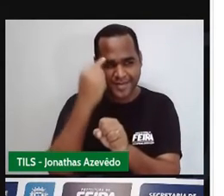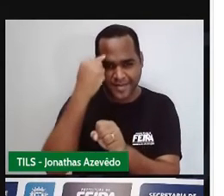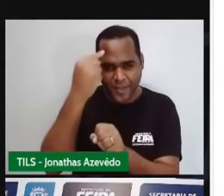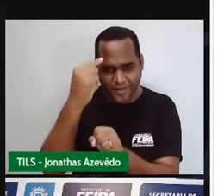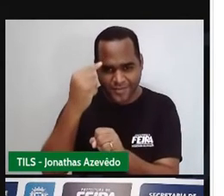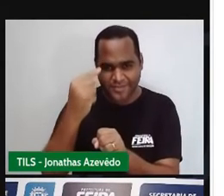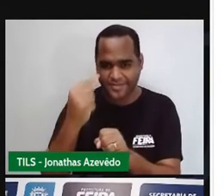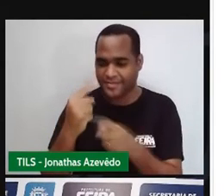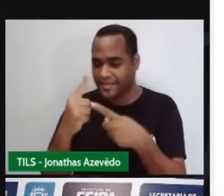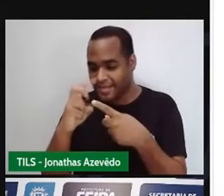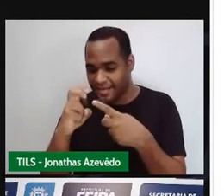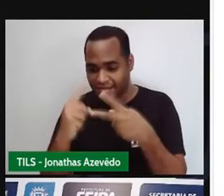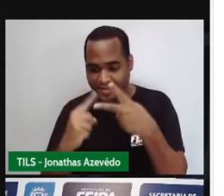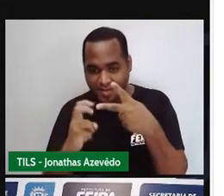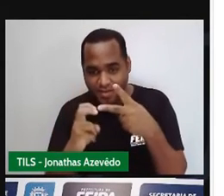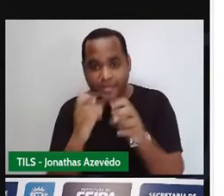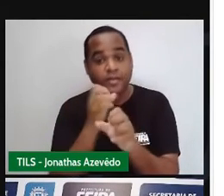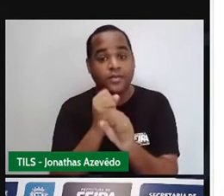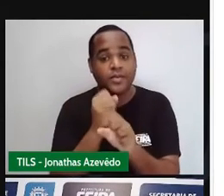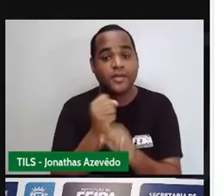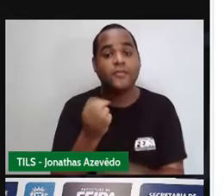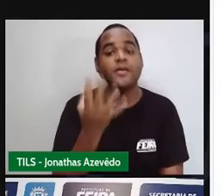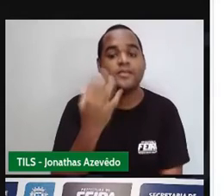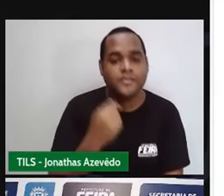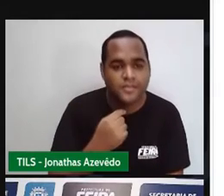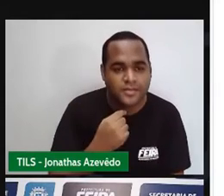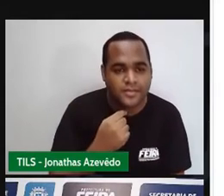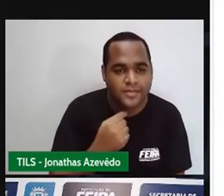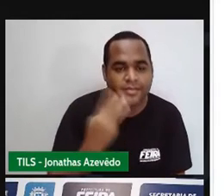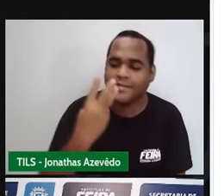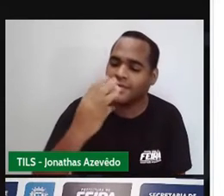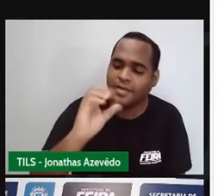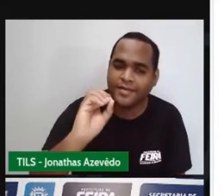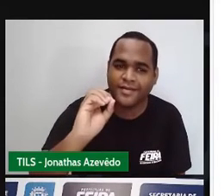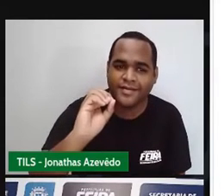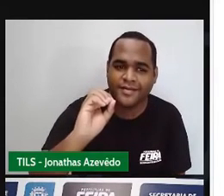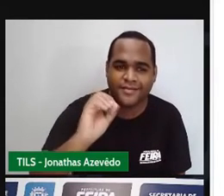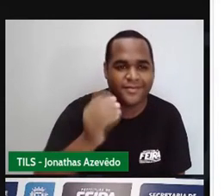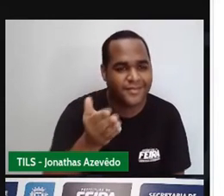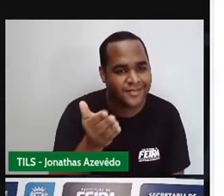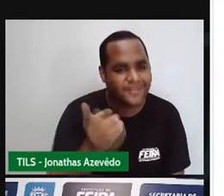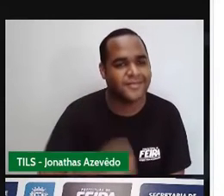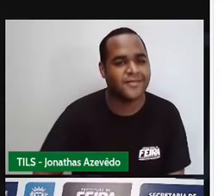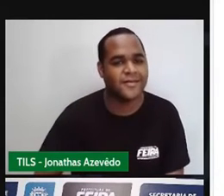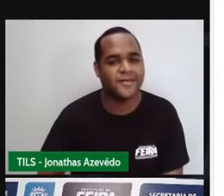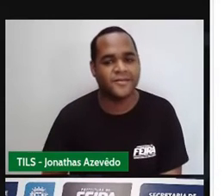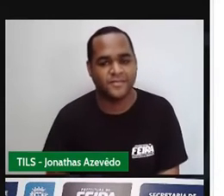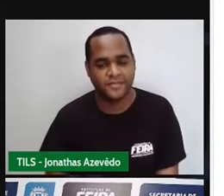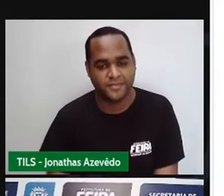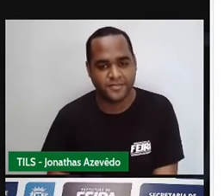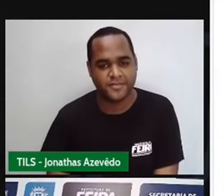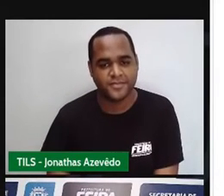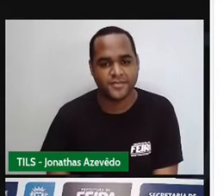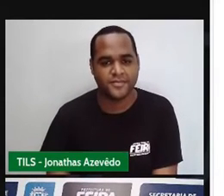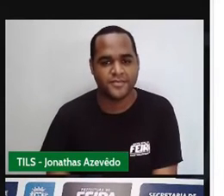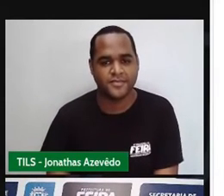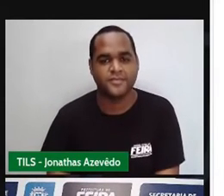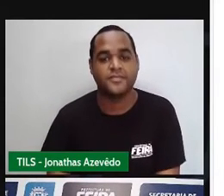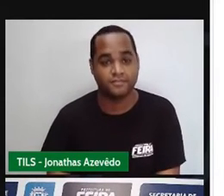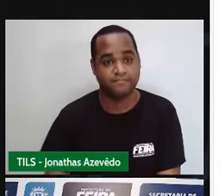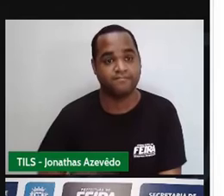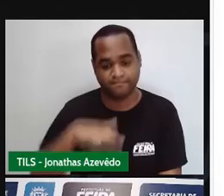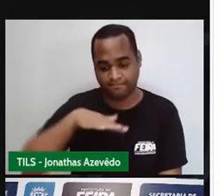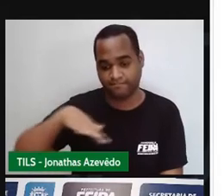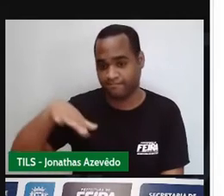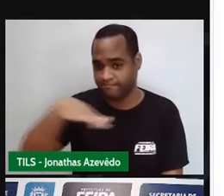centímetros quadrados, né? Quinze centímetros quadrados, porque a unidade de área